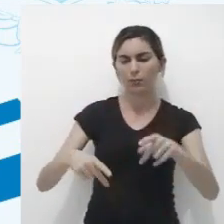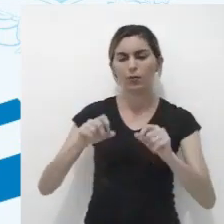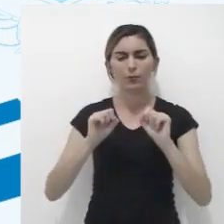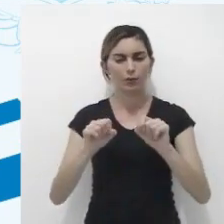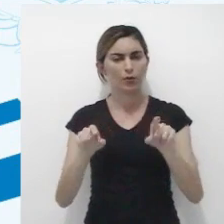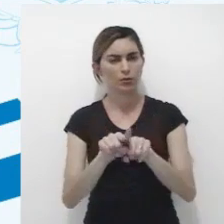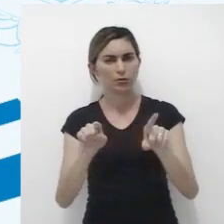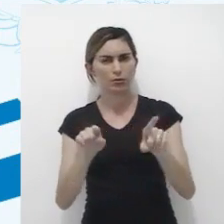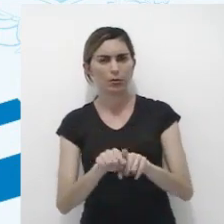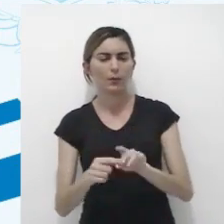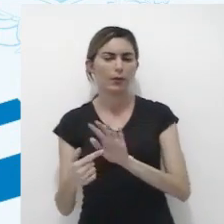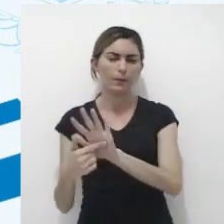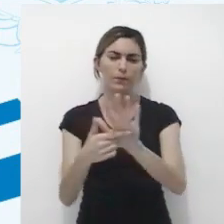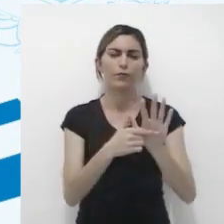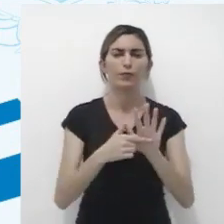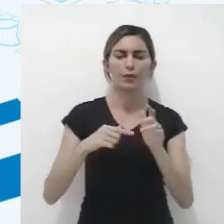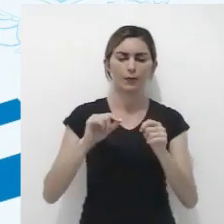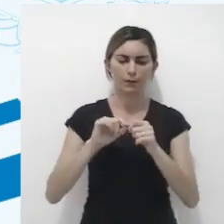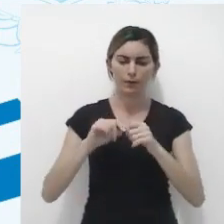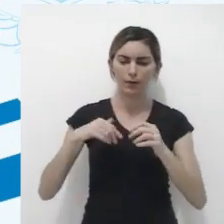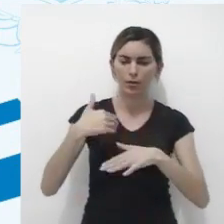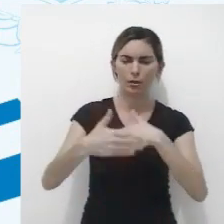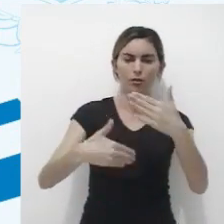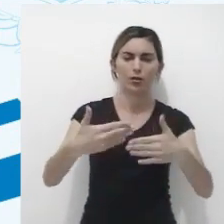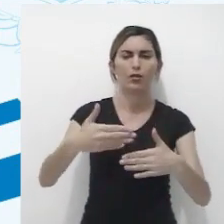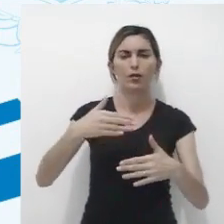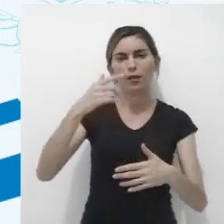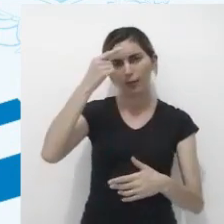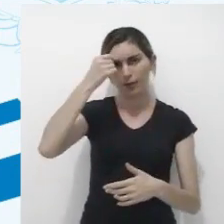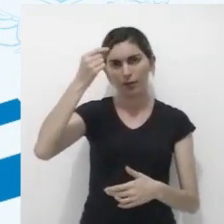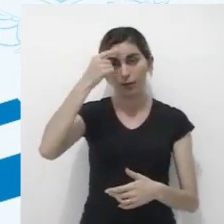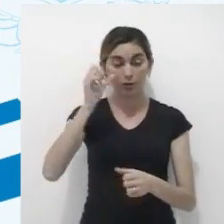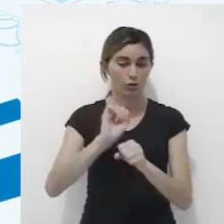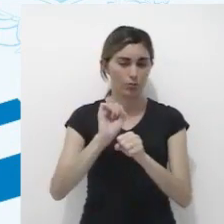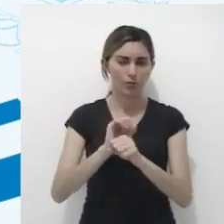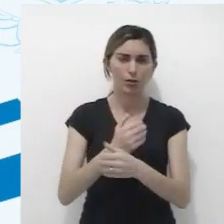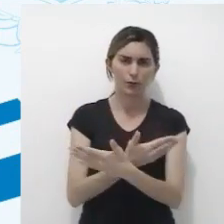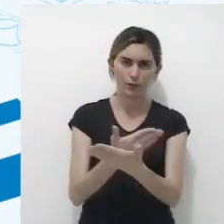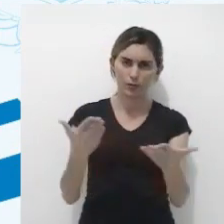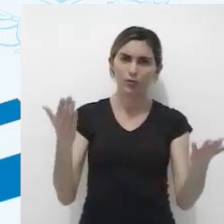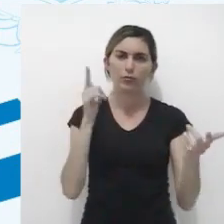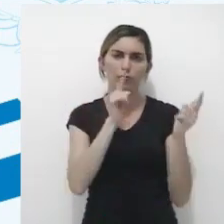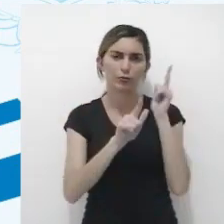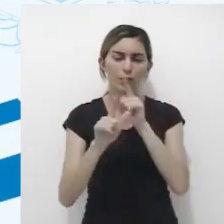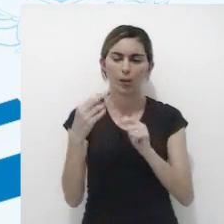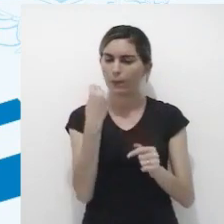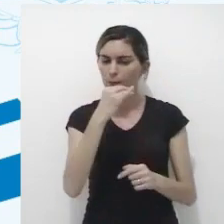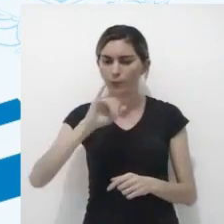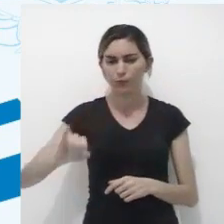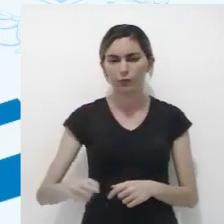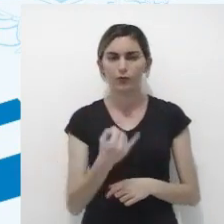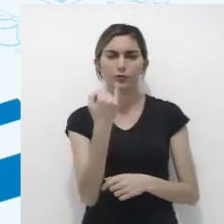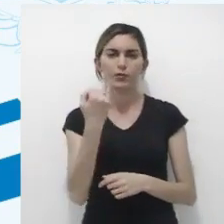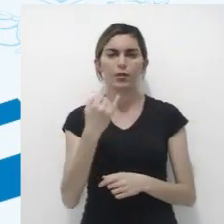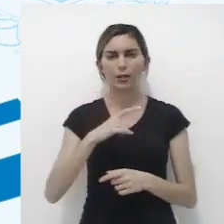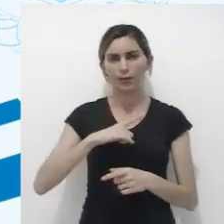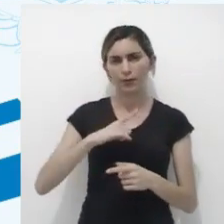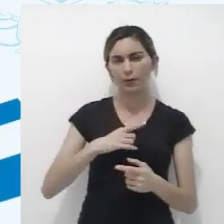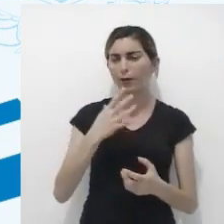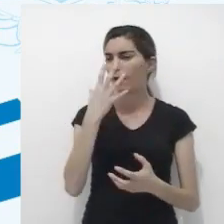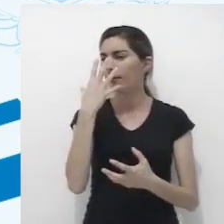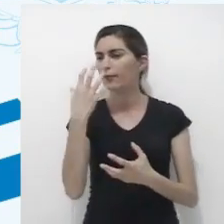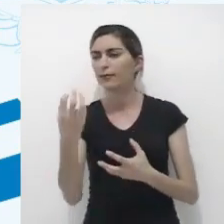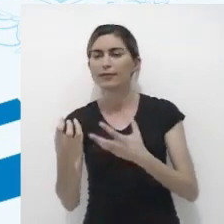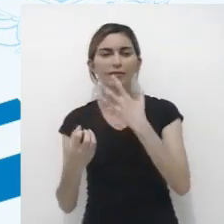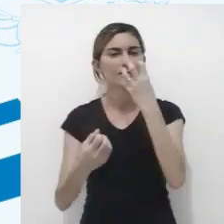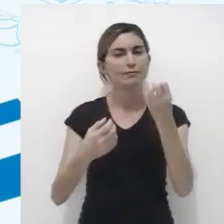ela também pode ser concebida e produzida em meio acadêmico. Espero que vocês tenham conseguido aproveitar e que tenham se